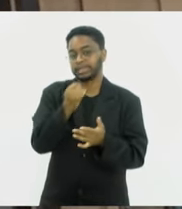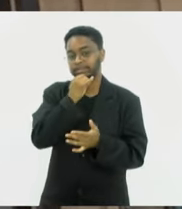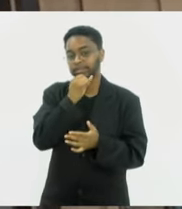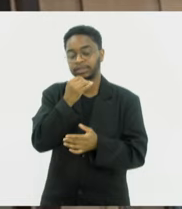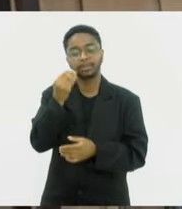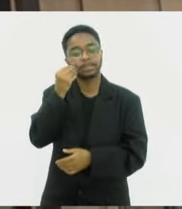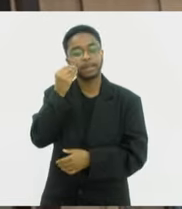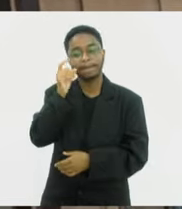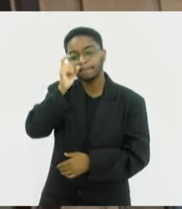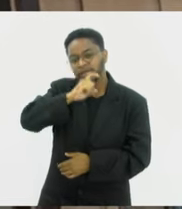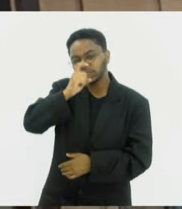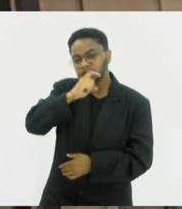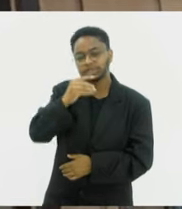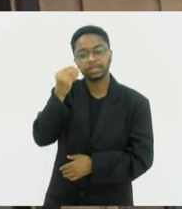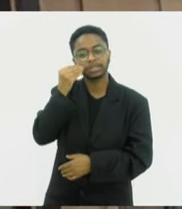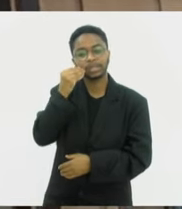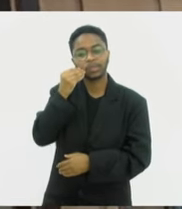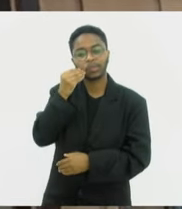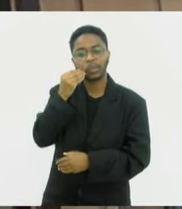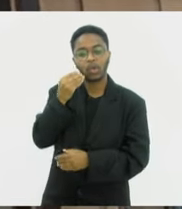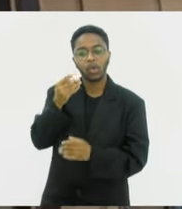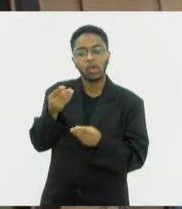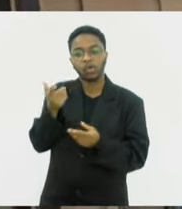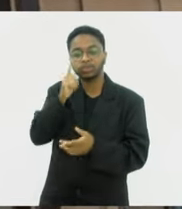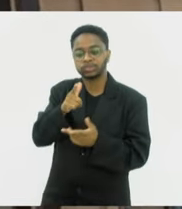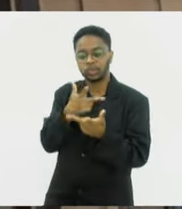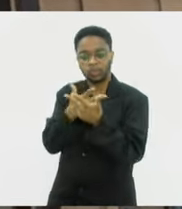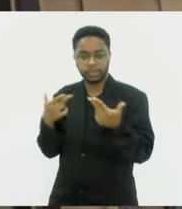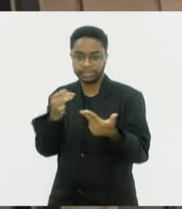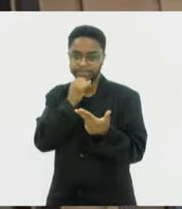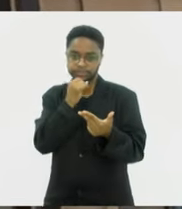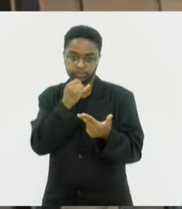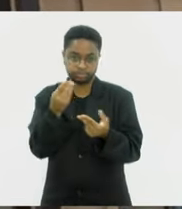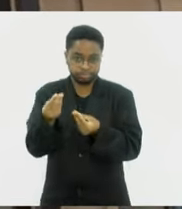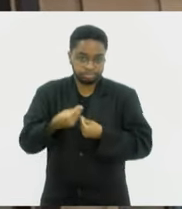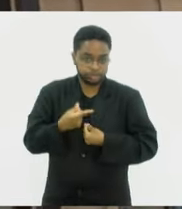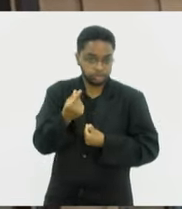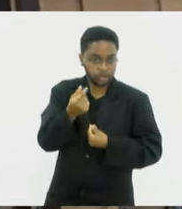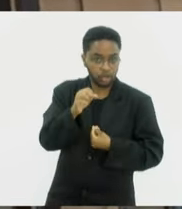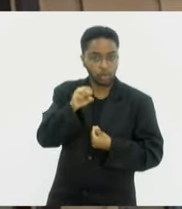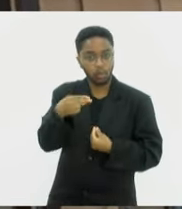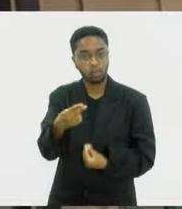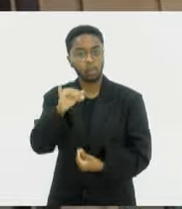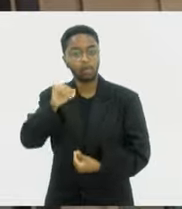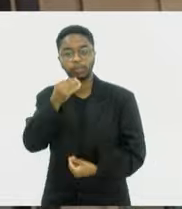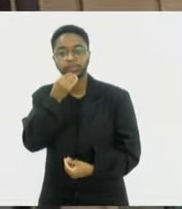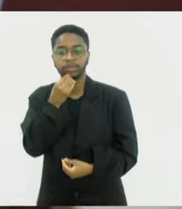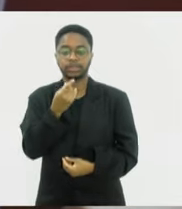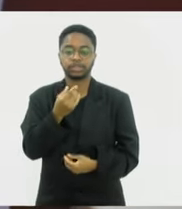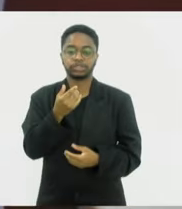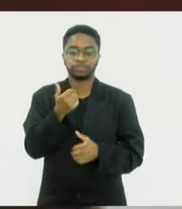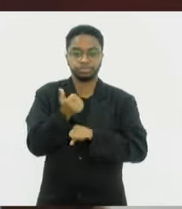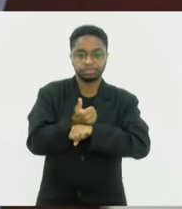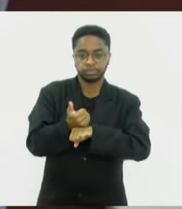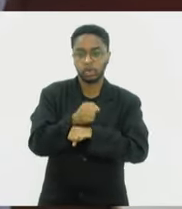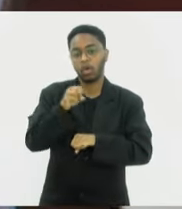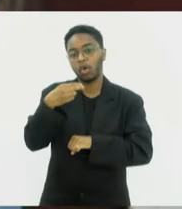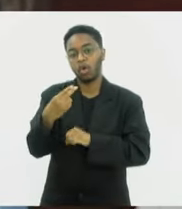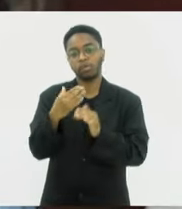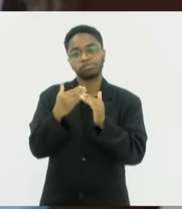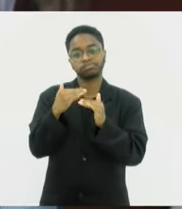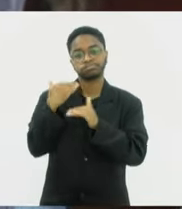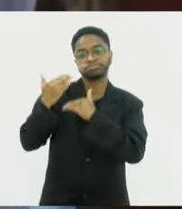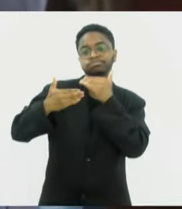para obter vantagens pessoais, como um ganho financeiro, oportunidades de carreira ou até status social. Isso pode